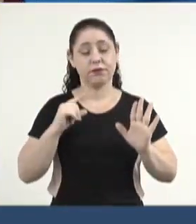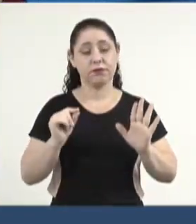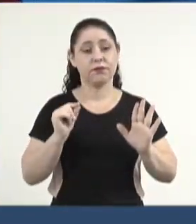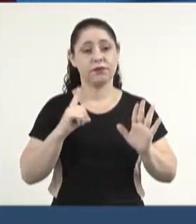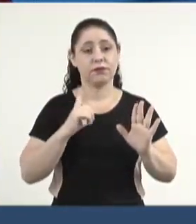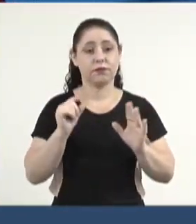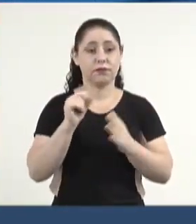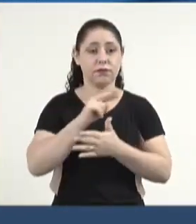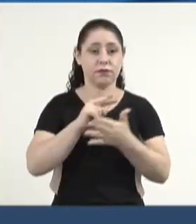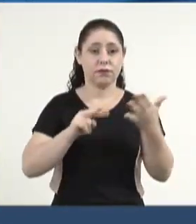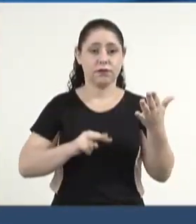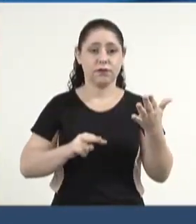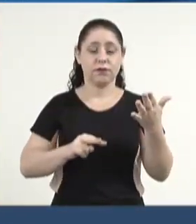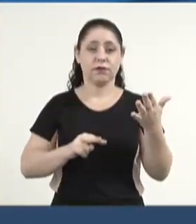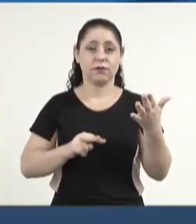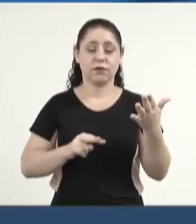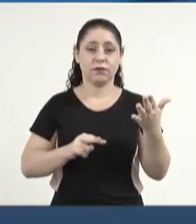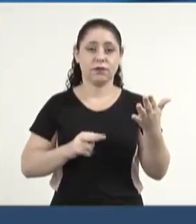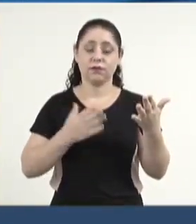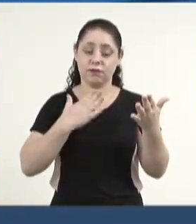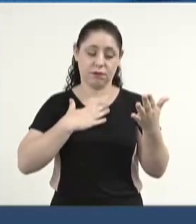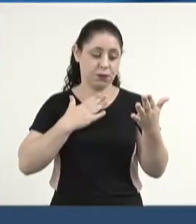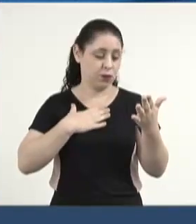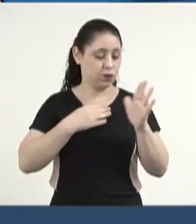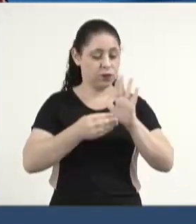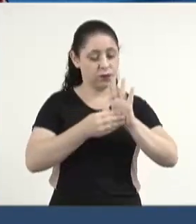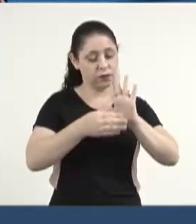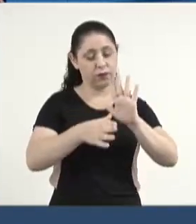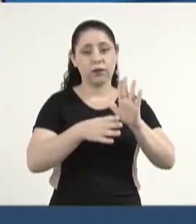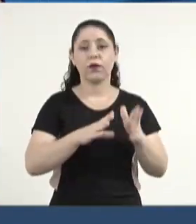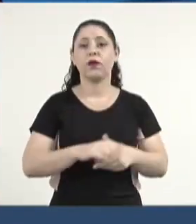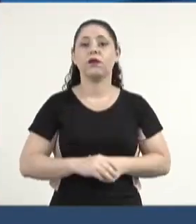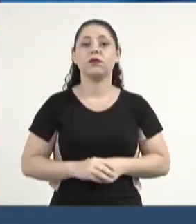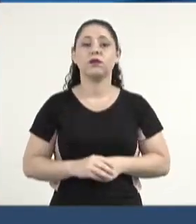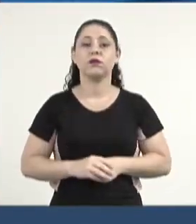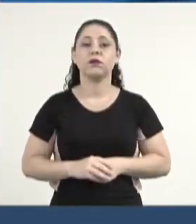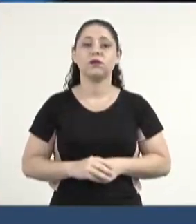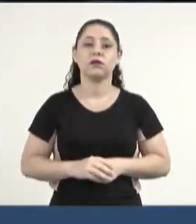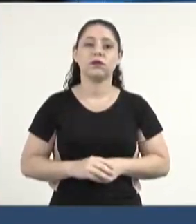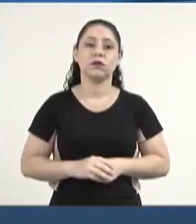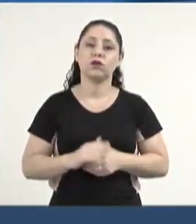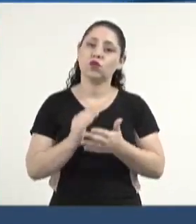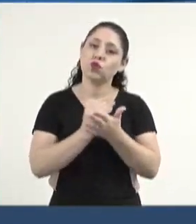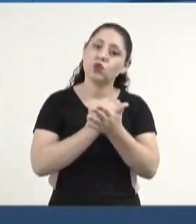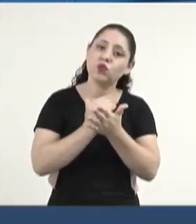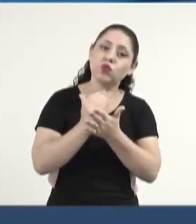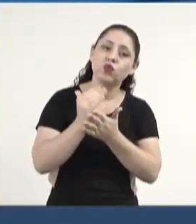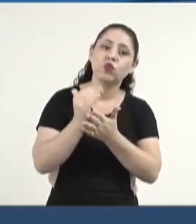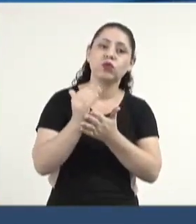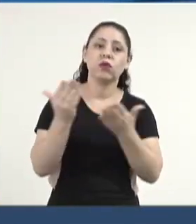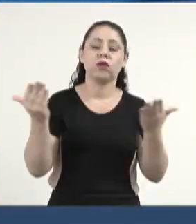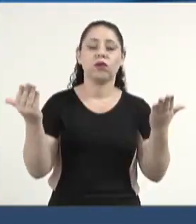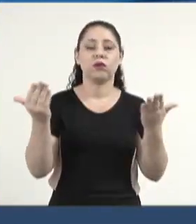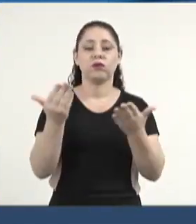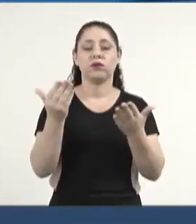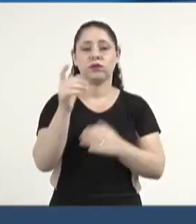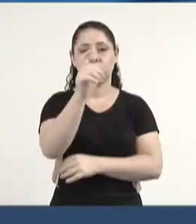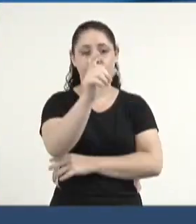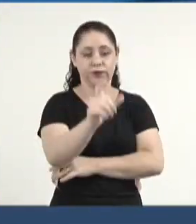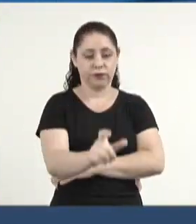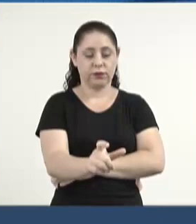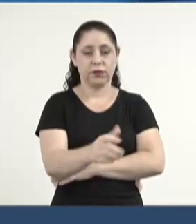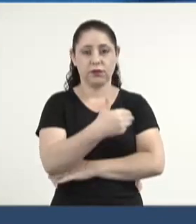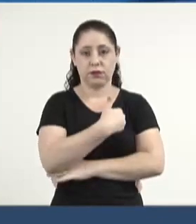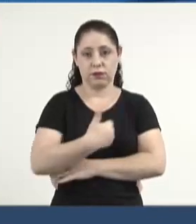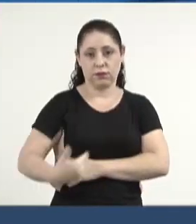a leitura das minhas indicações. Começamos aqui com o expediente ao nosso governador